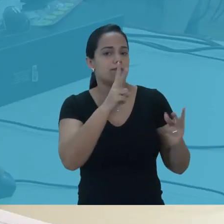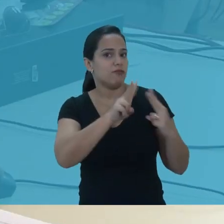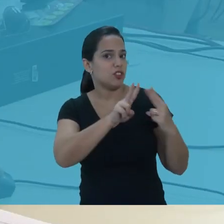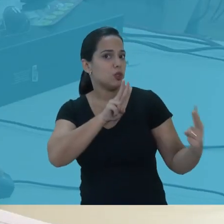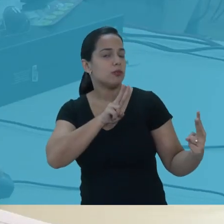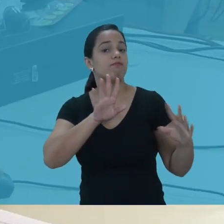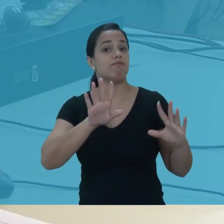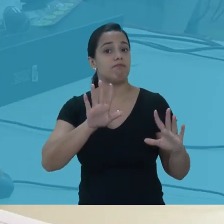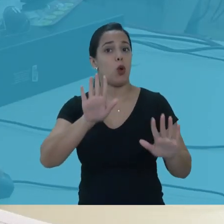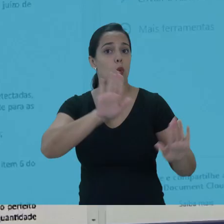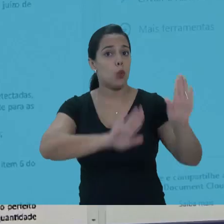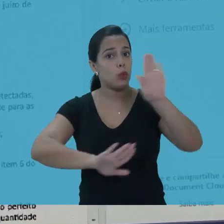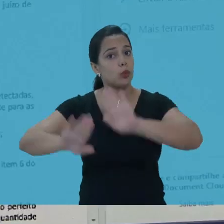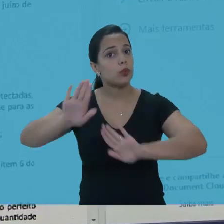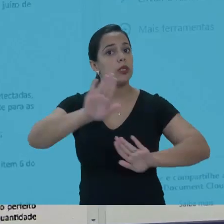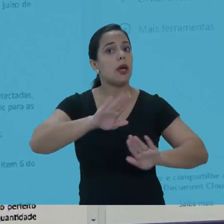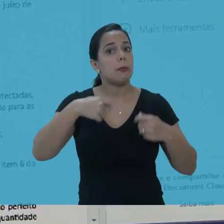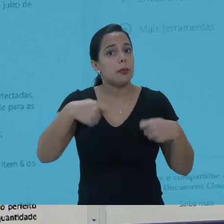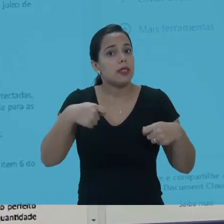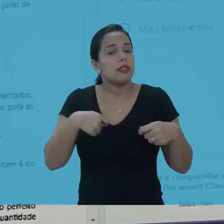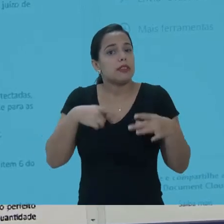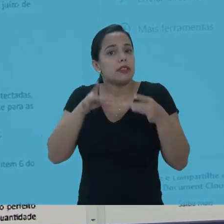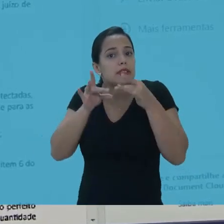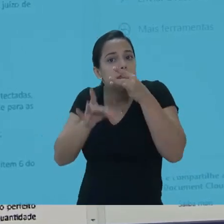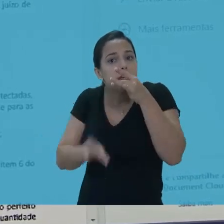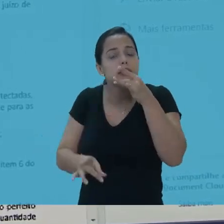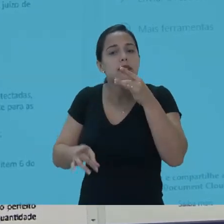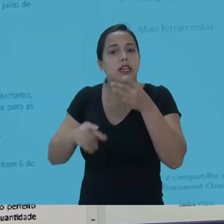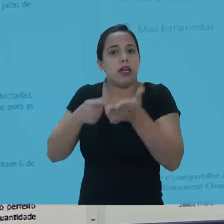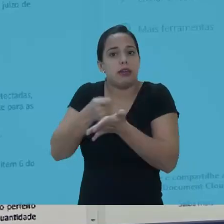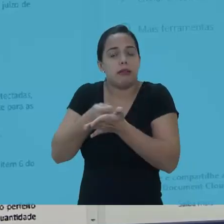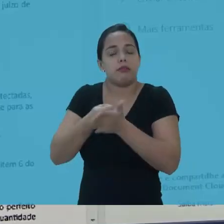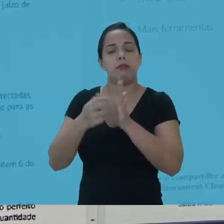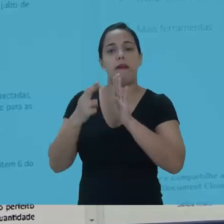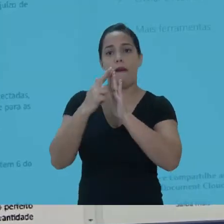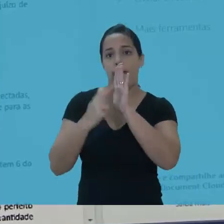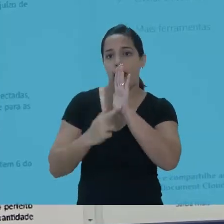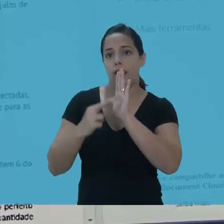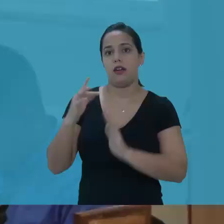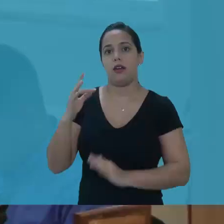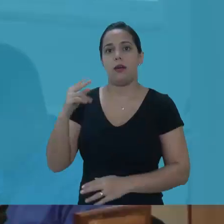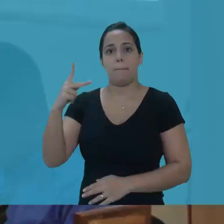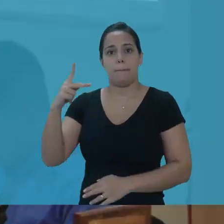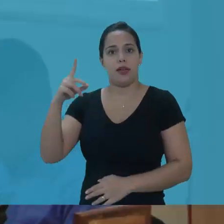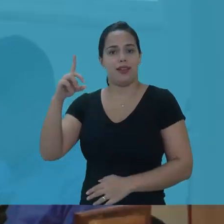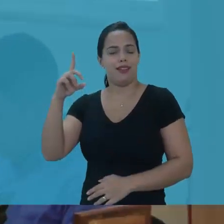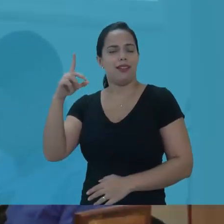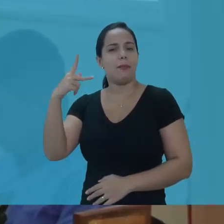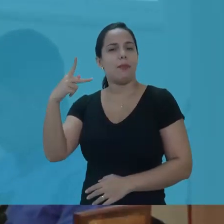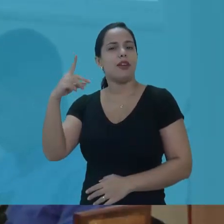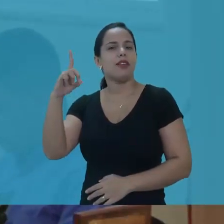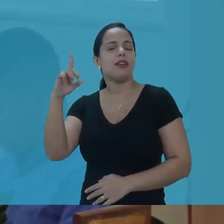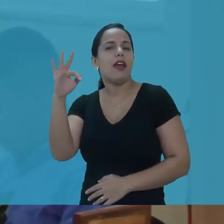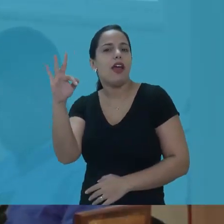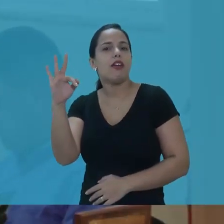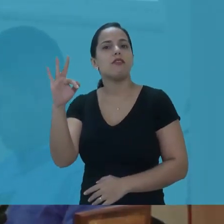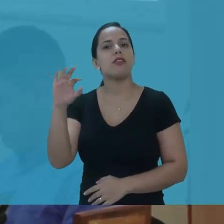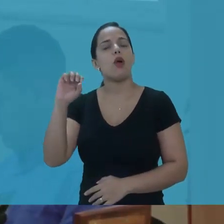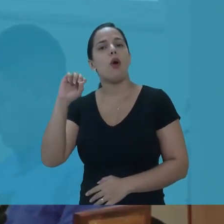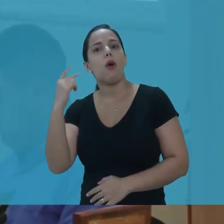digitalizado, mas atenção, são necessárias algumas especificações no arquivo. O formato é o PDF,